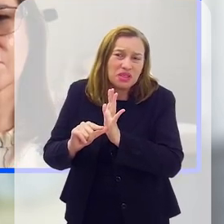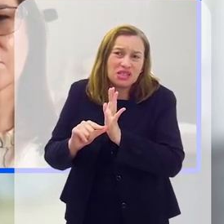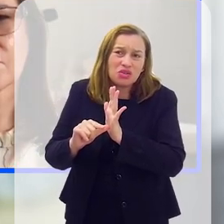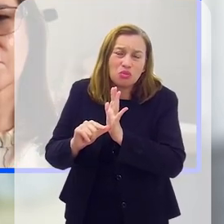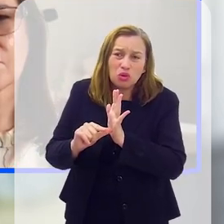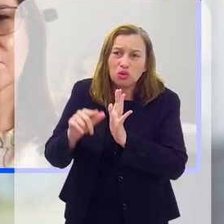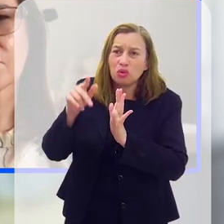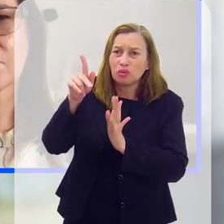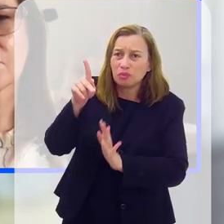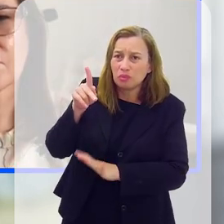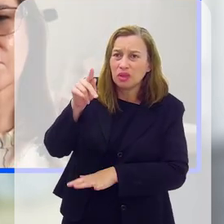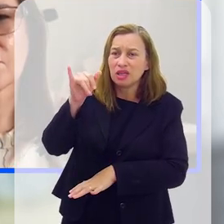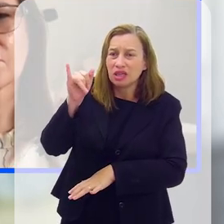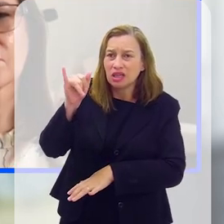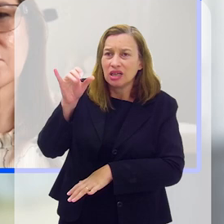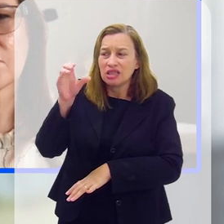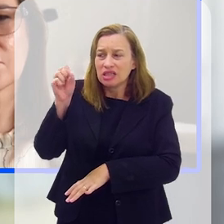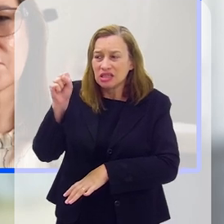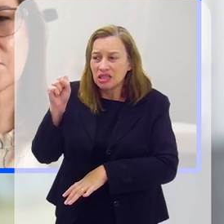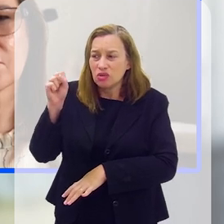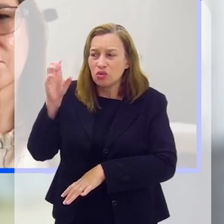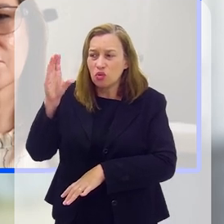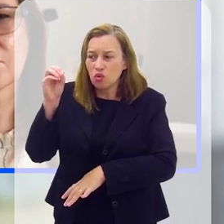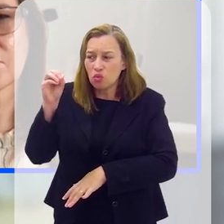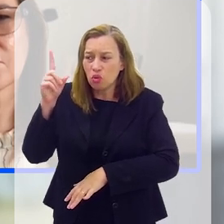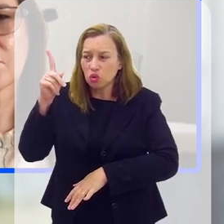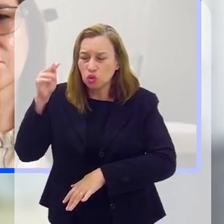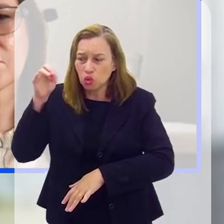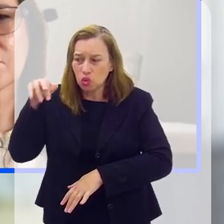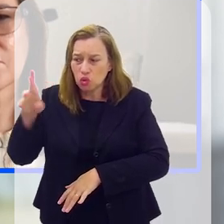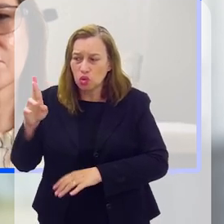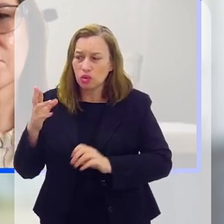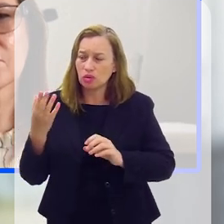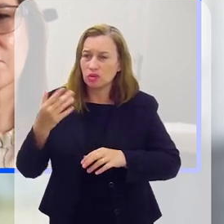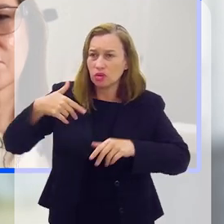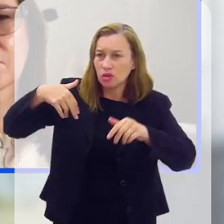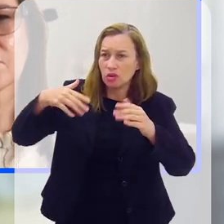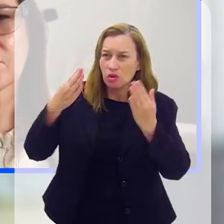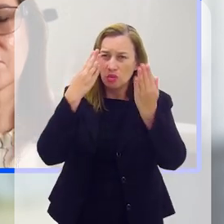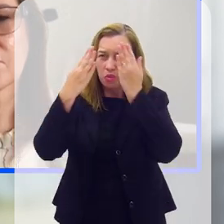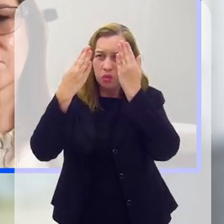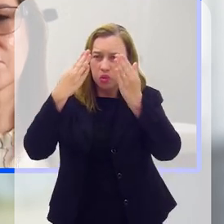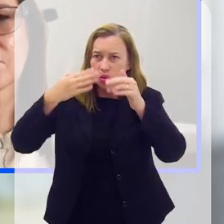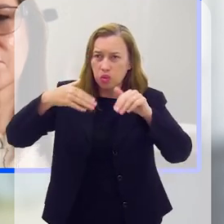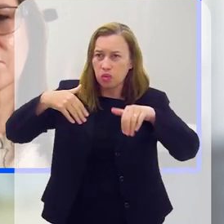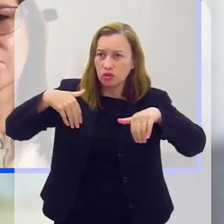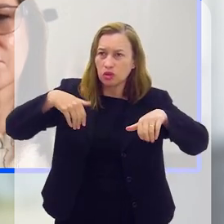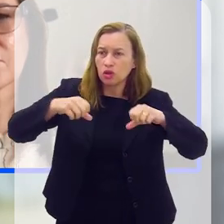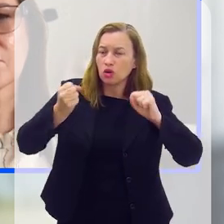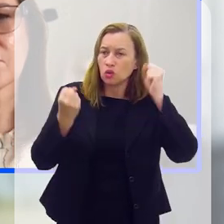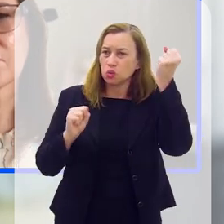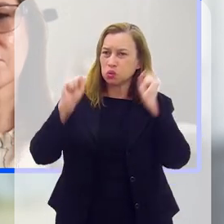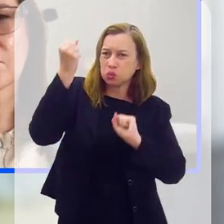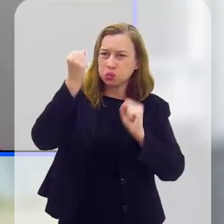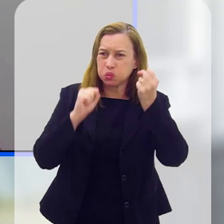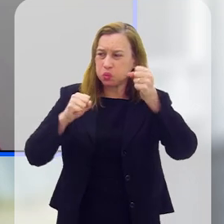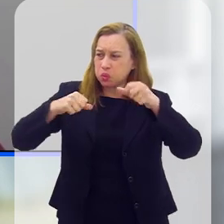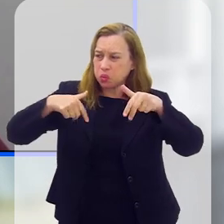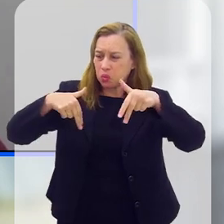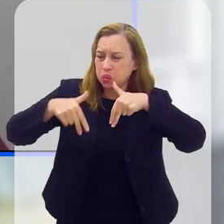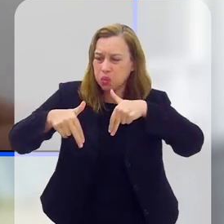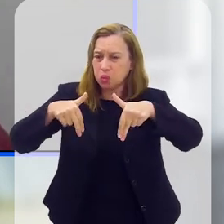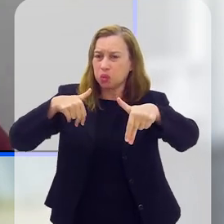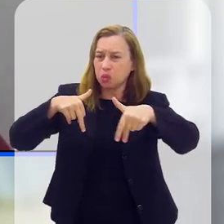jovens que não sabem correr, se você pedir para correr, ele cai, porque ele não desenvolveu a sua habilidade psicomotora, por exemplo.